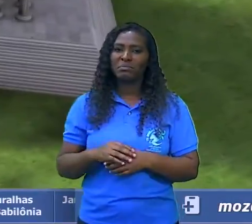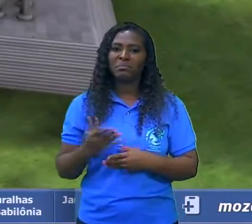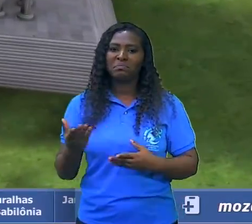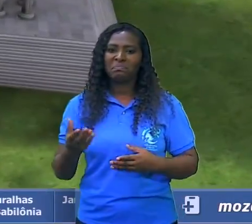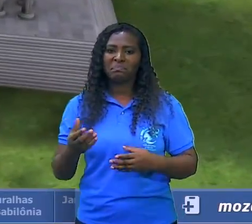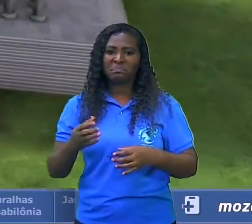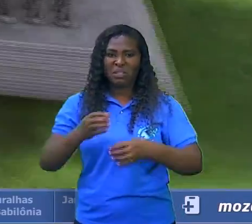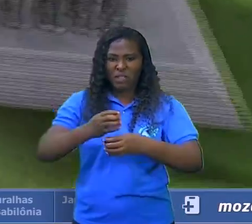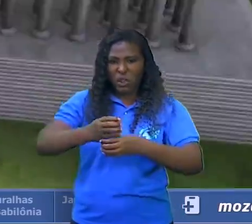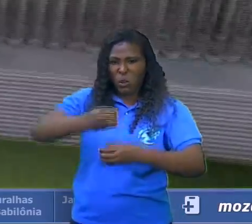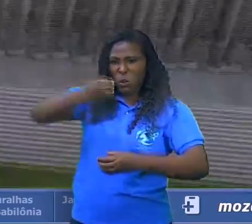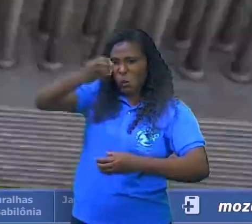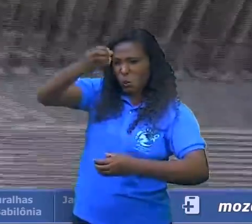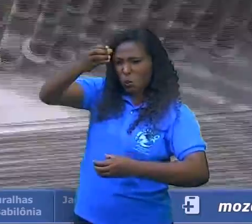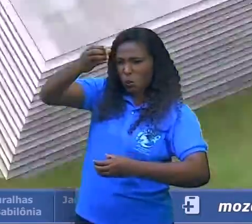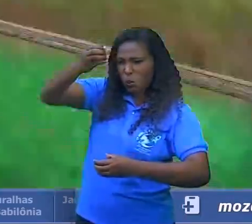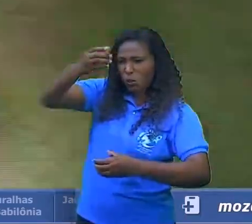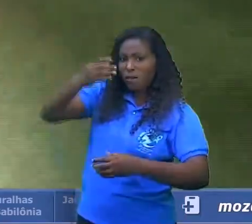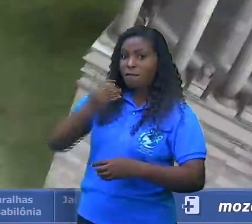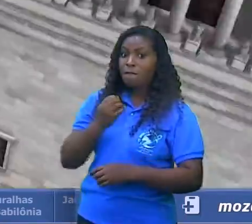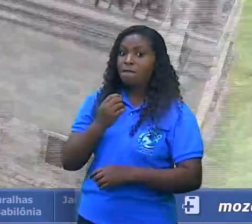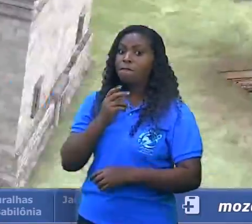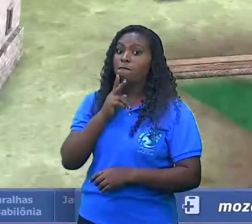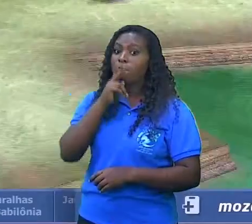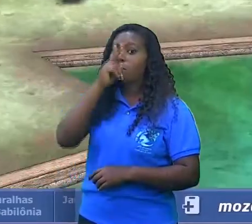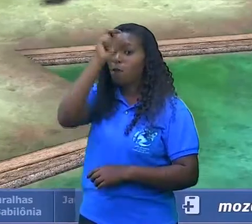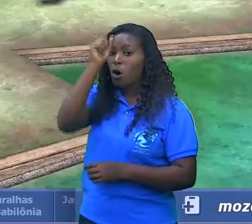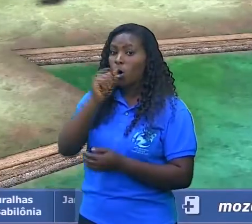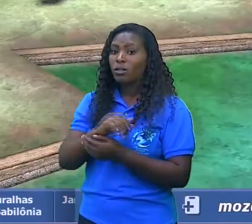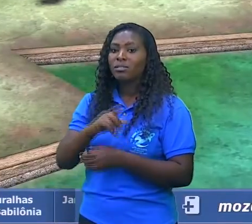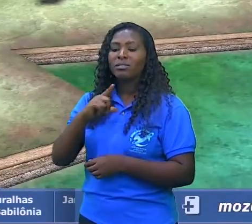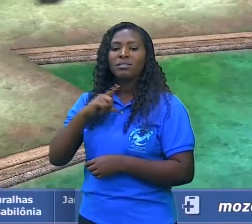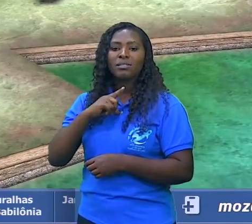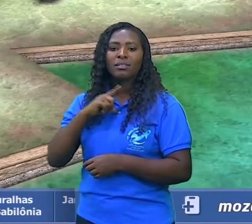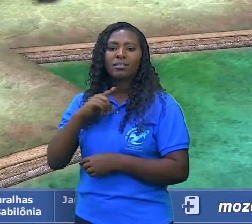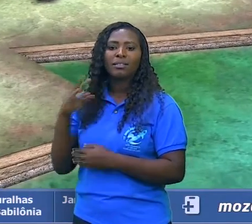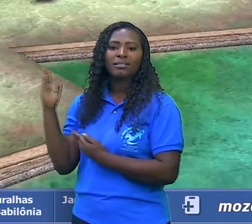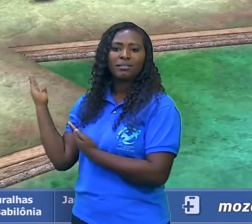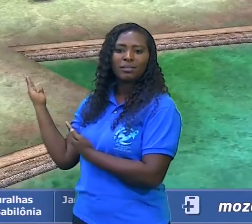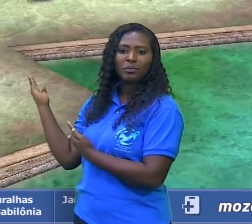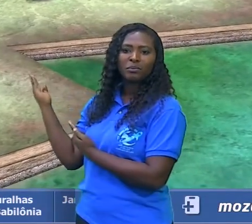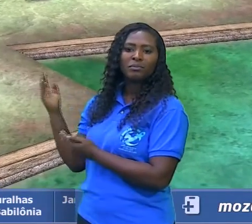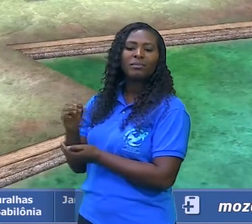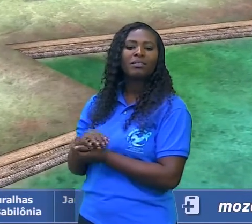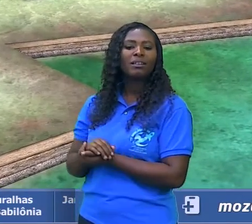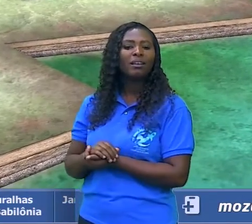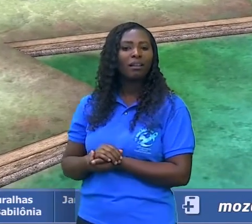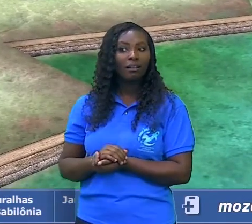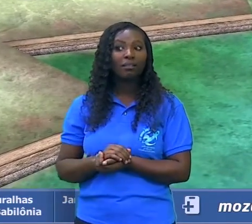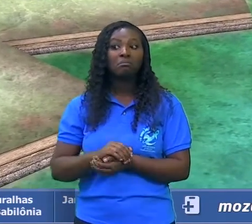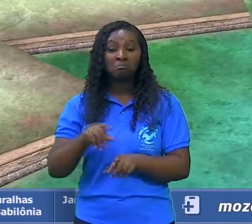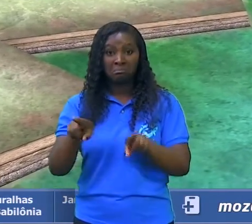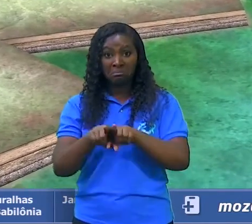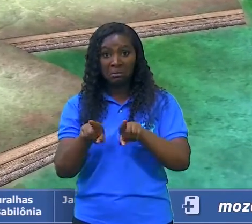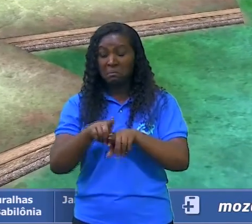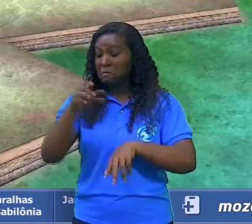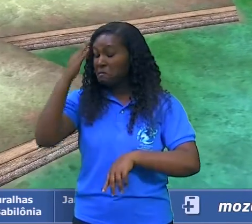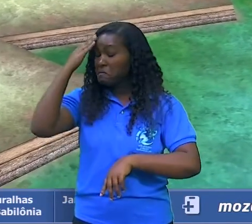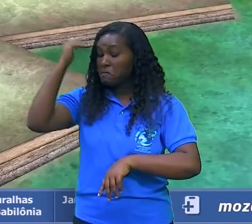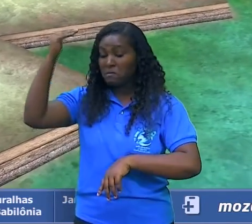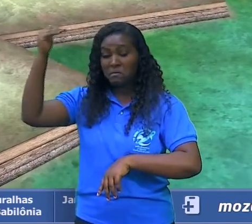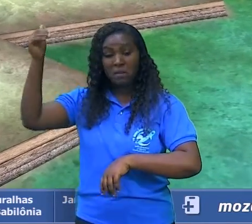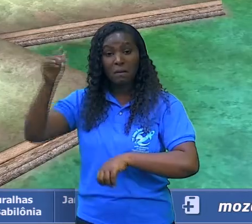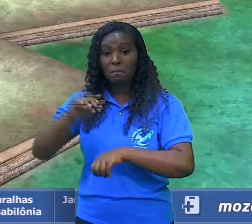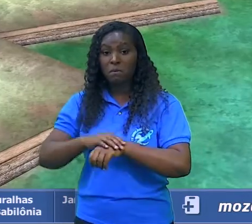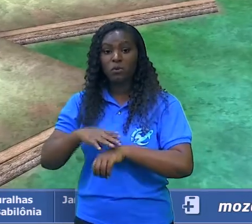com o templo. Nós temos o mausoleo de Alicnarsu, também muito famoso, foi